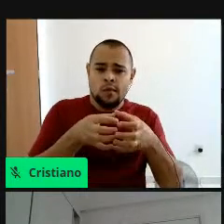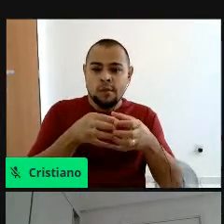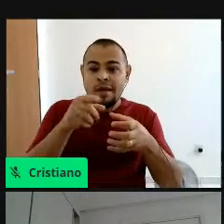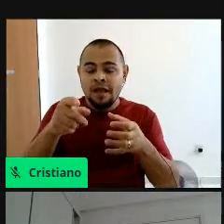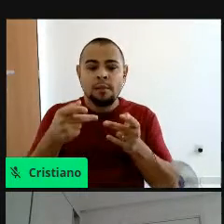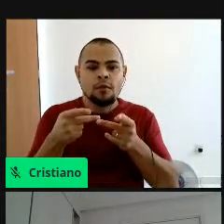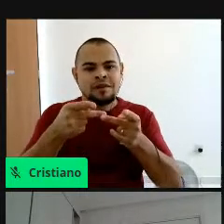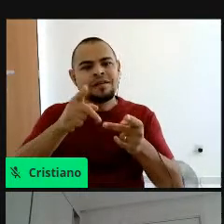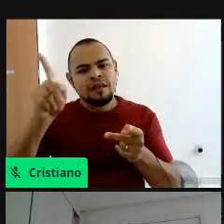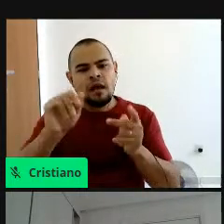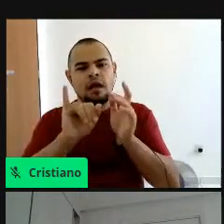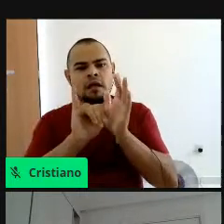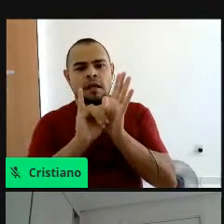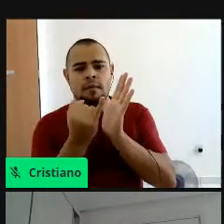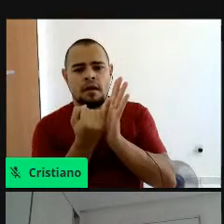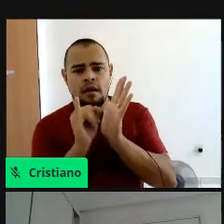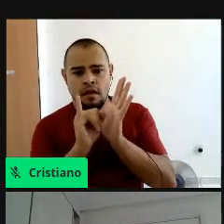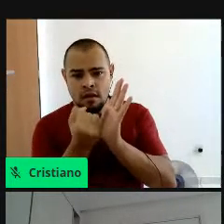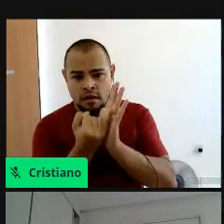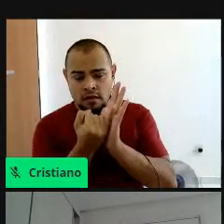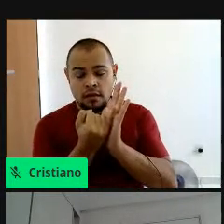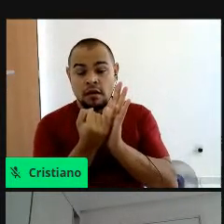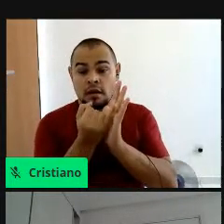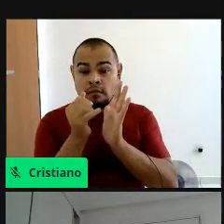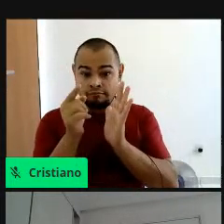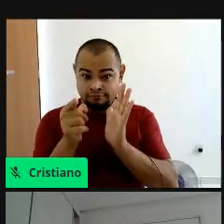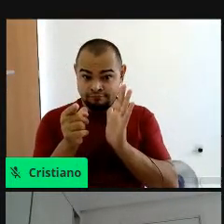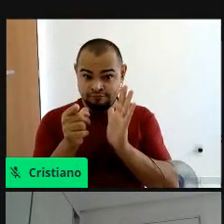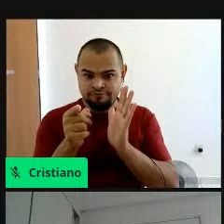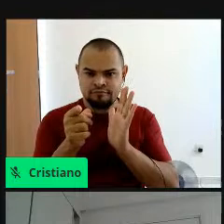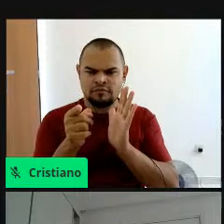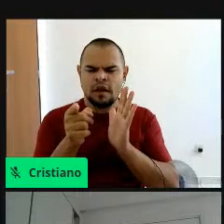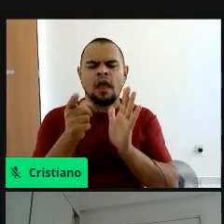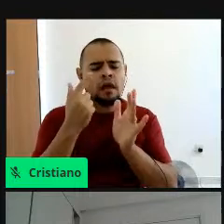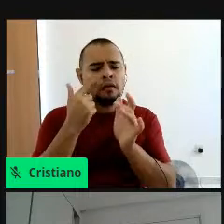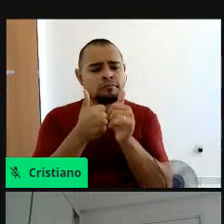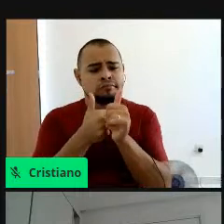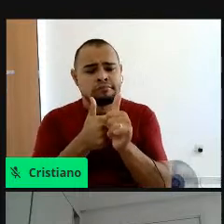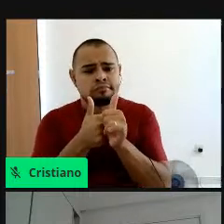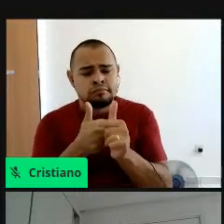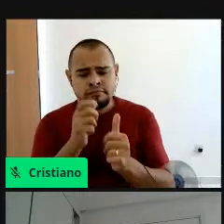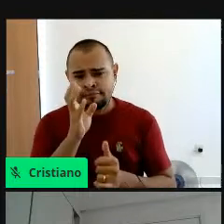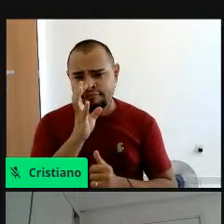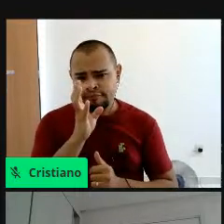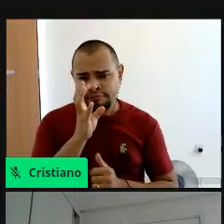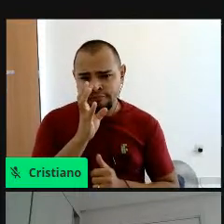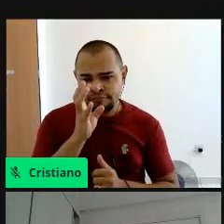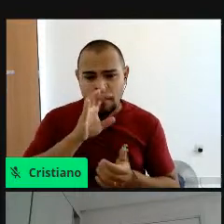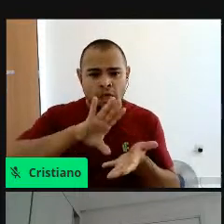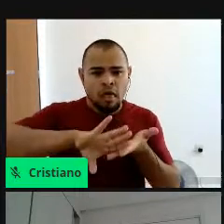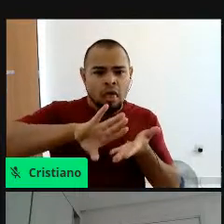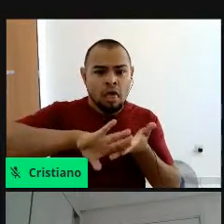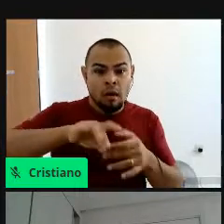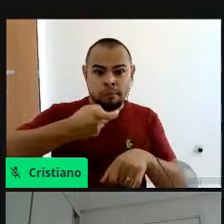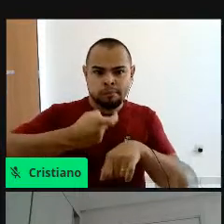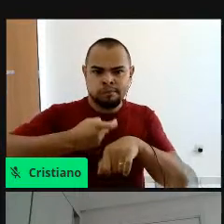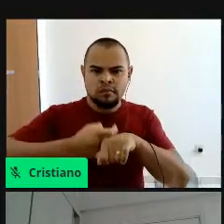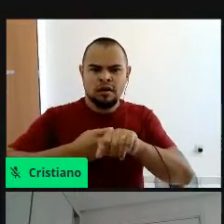Itabaiana, onde acompanhava, fazer esse monitoramento do resíduo sólido